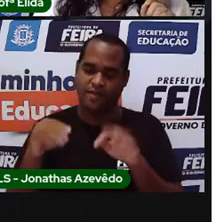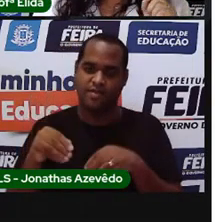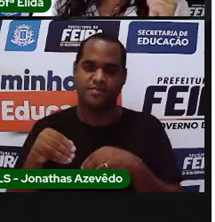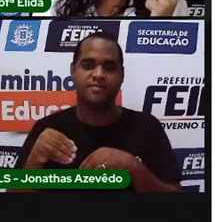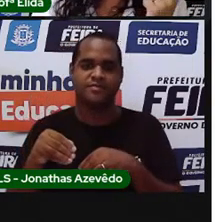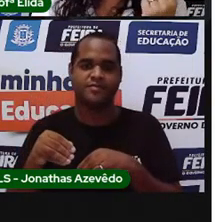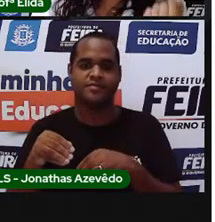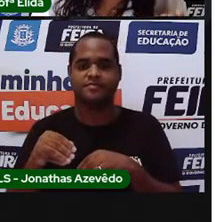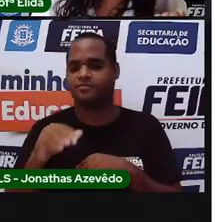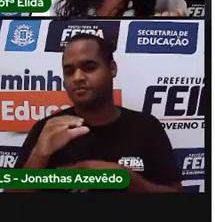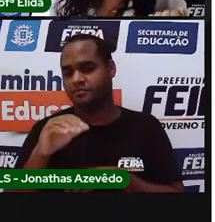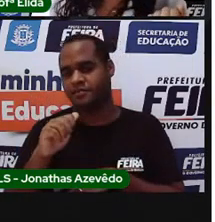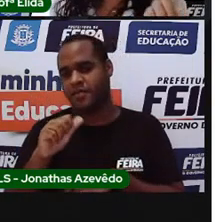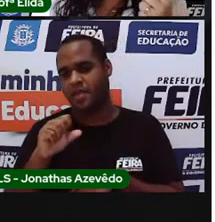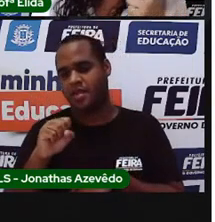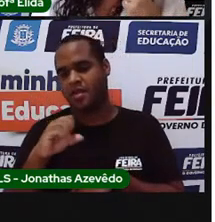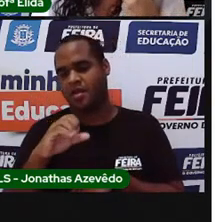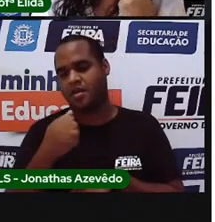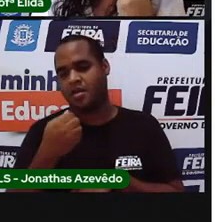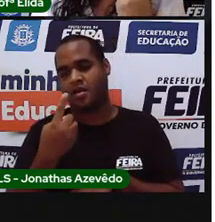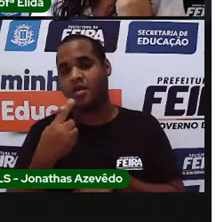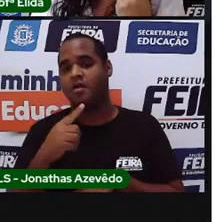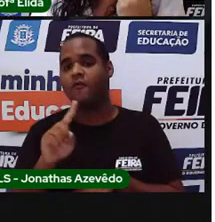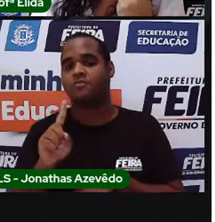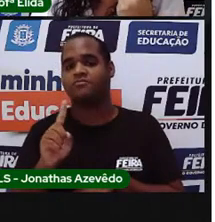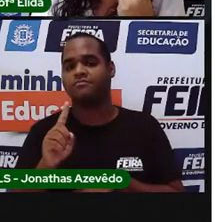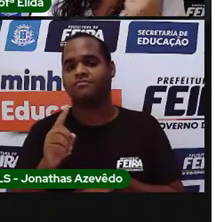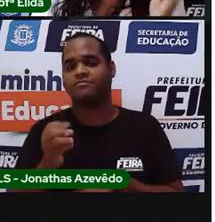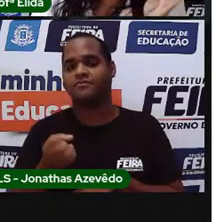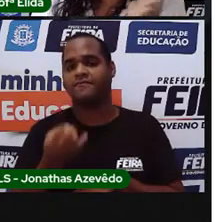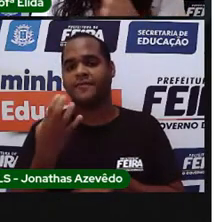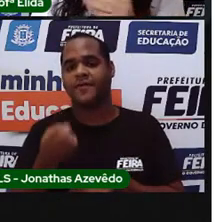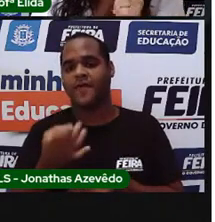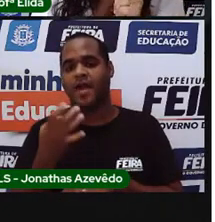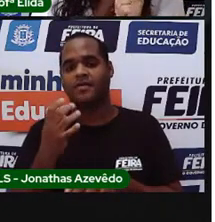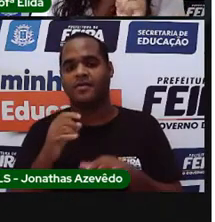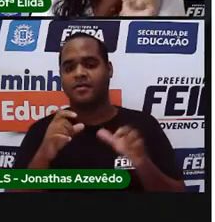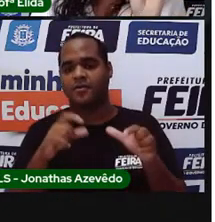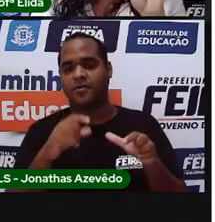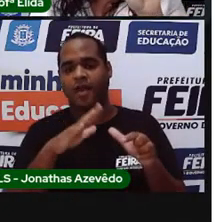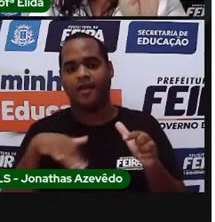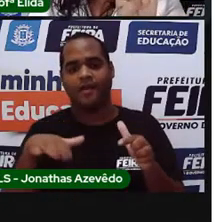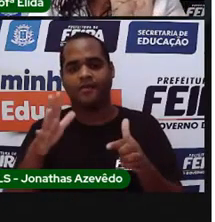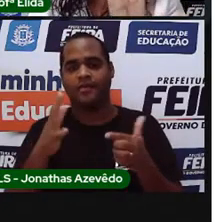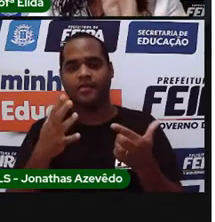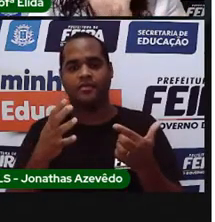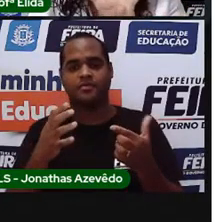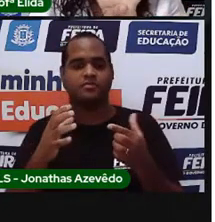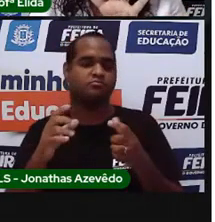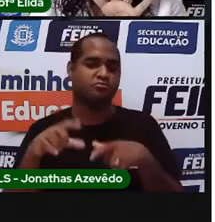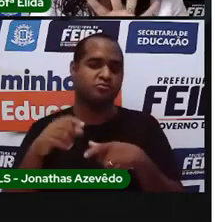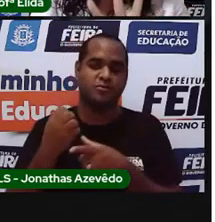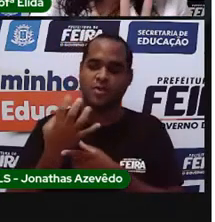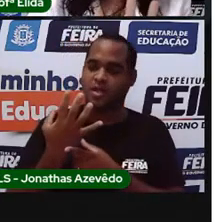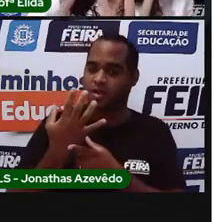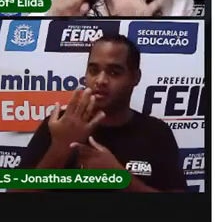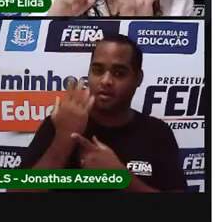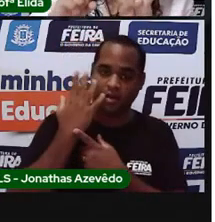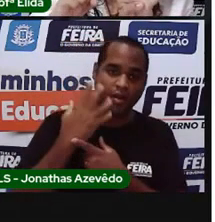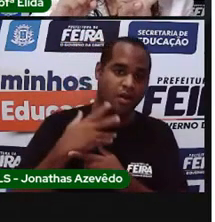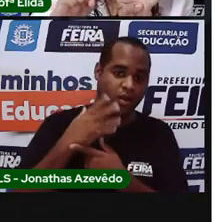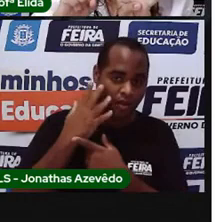O Cascão está em qual lugar na posição? Você tem quatro crianças.